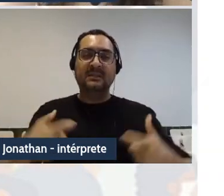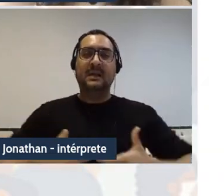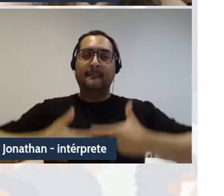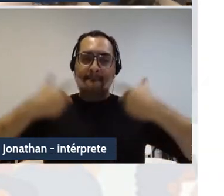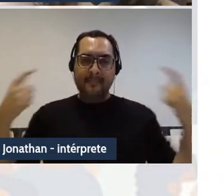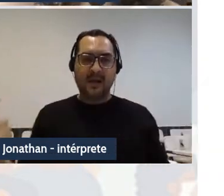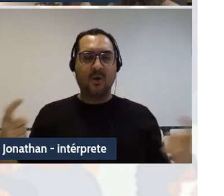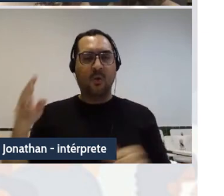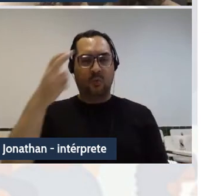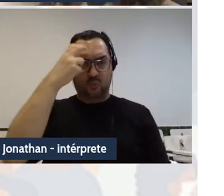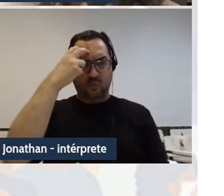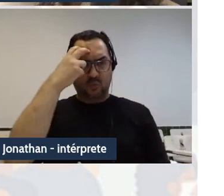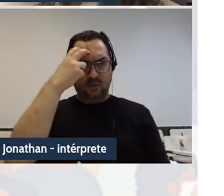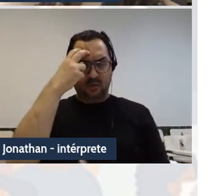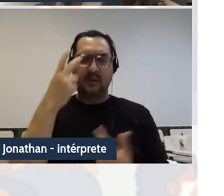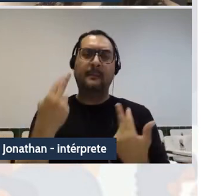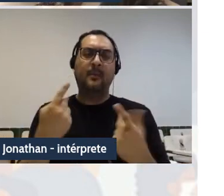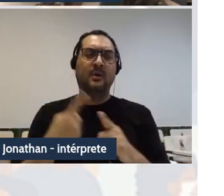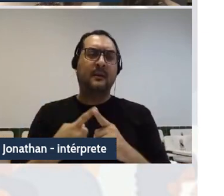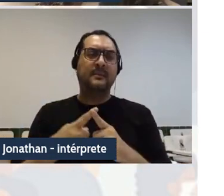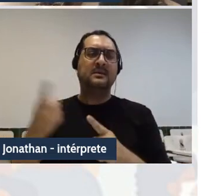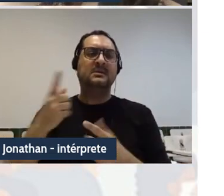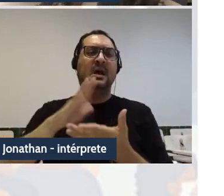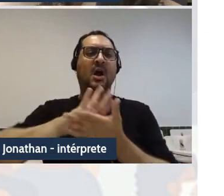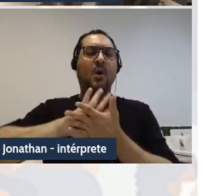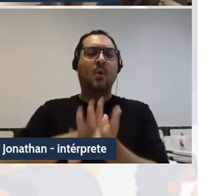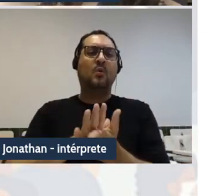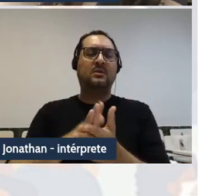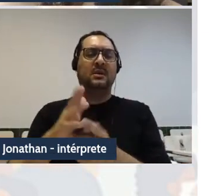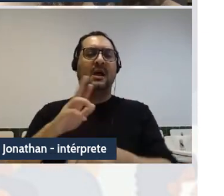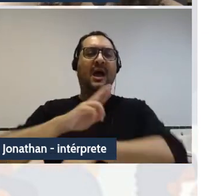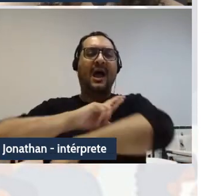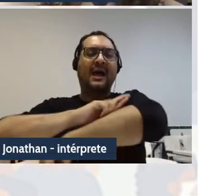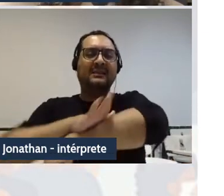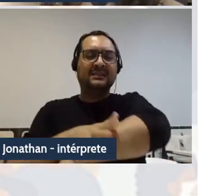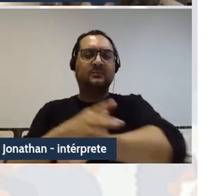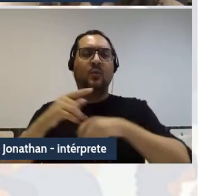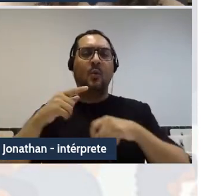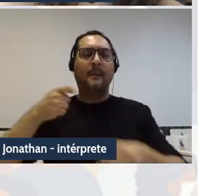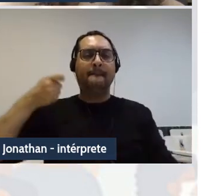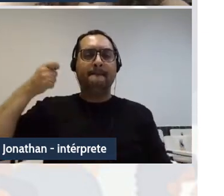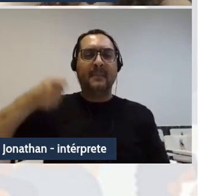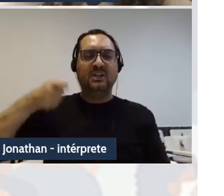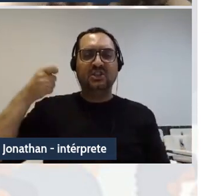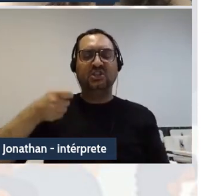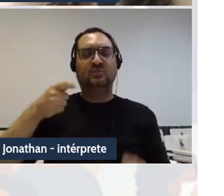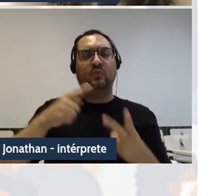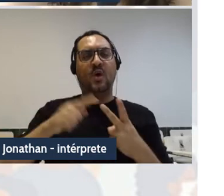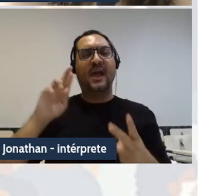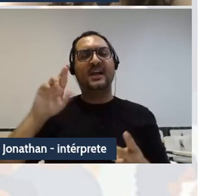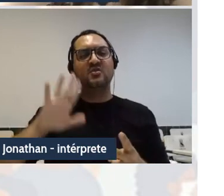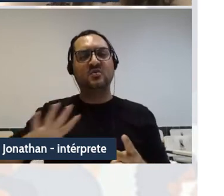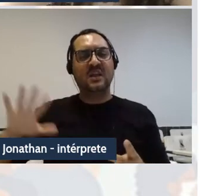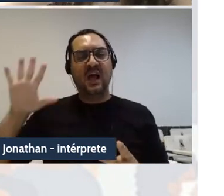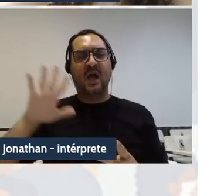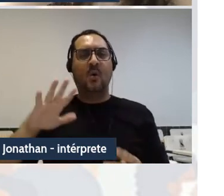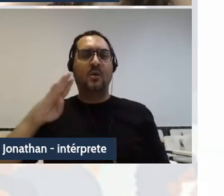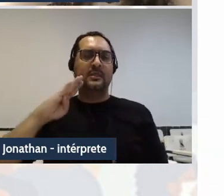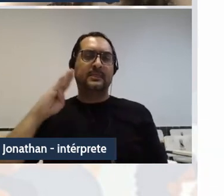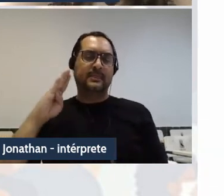entendida esta como a derrubada de preconceitos do racismo, do machismo, regionalidade, nacionalidade, sexismo,